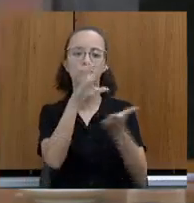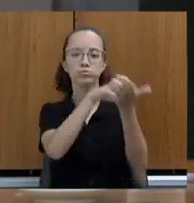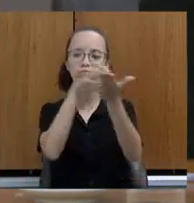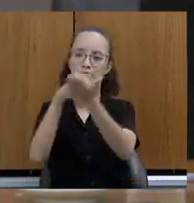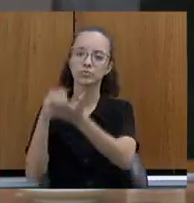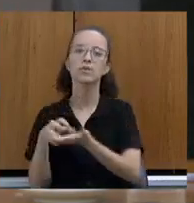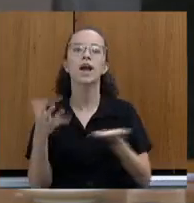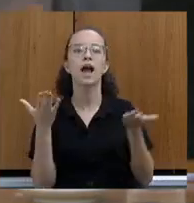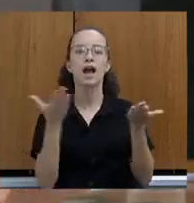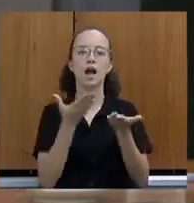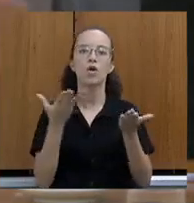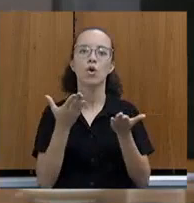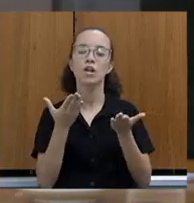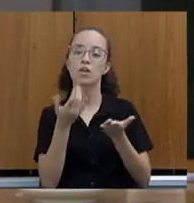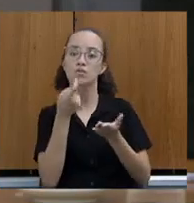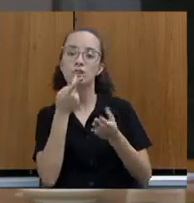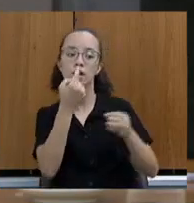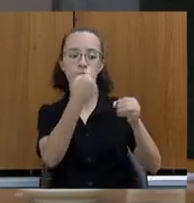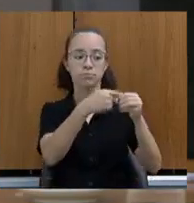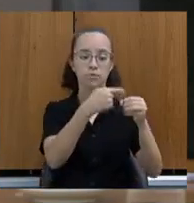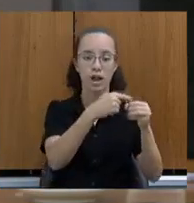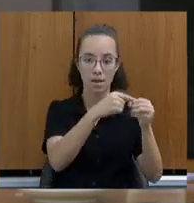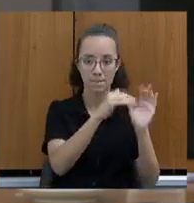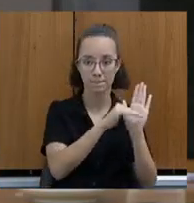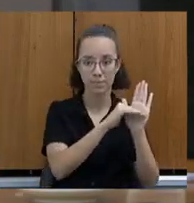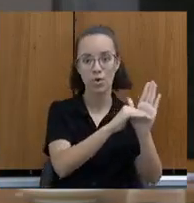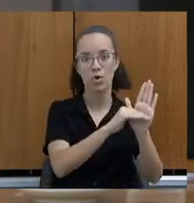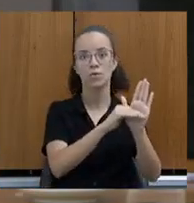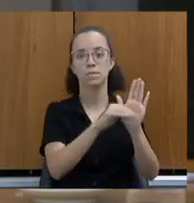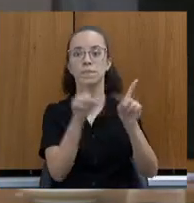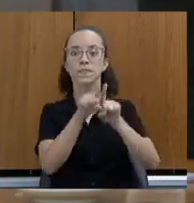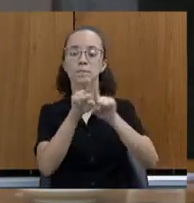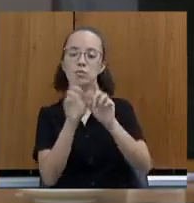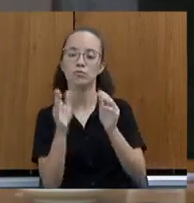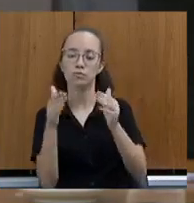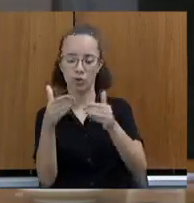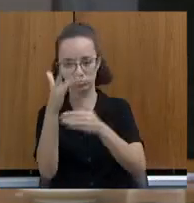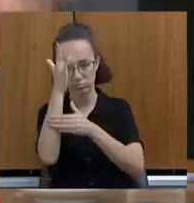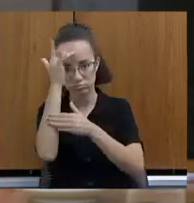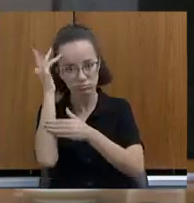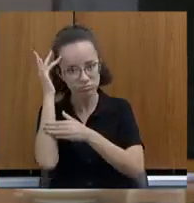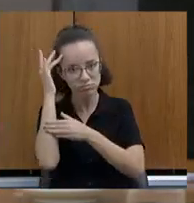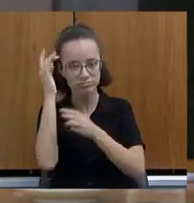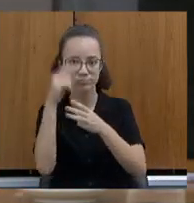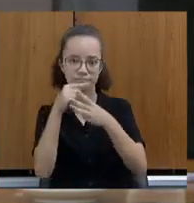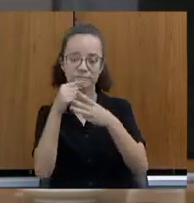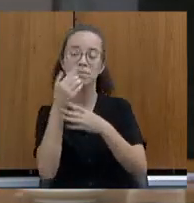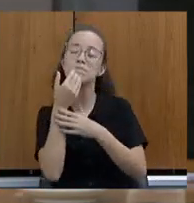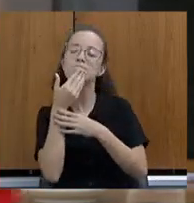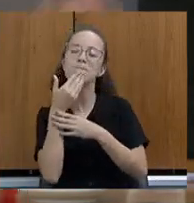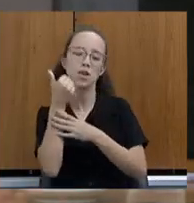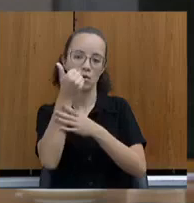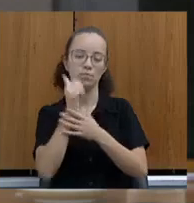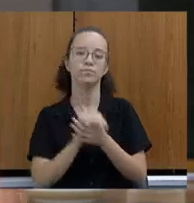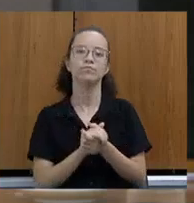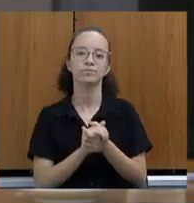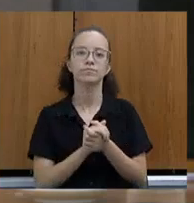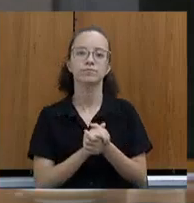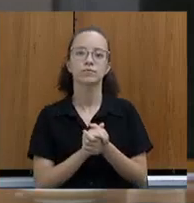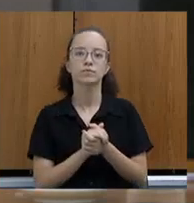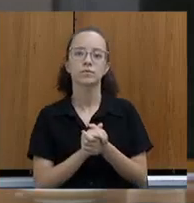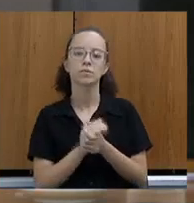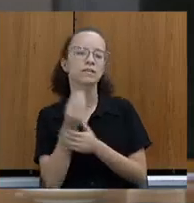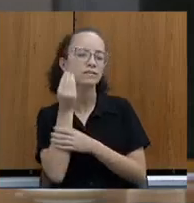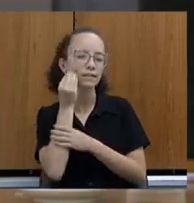dividi apoio aos municípios, apoio técnico e foco no cidadão. Eu acho que assim dá uma visão melhor. Então, até para a gente